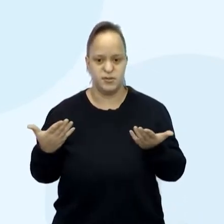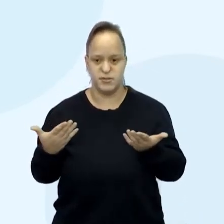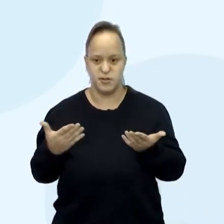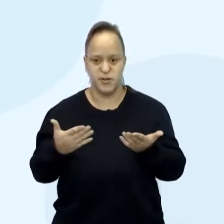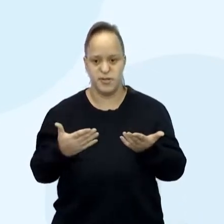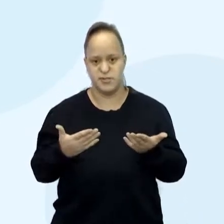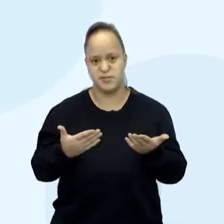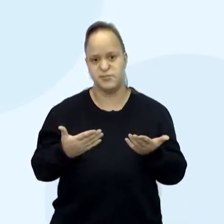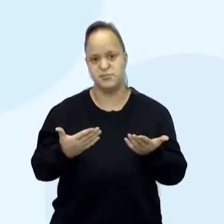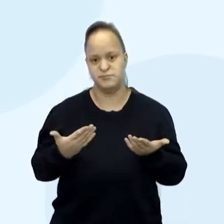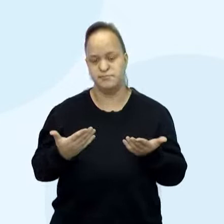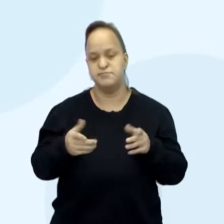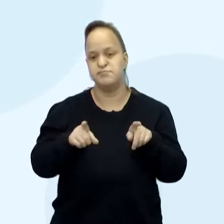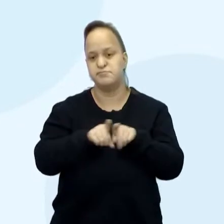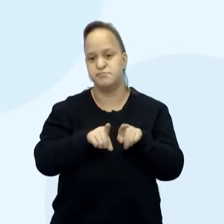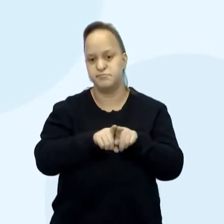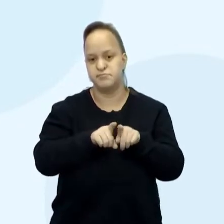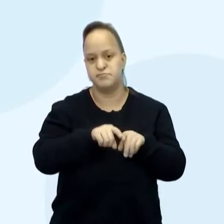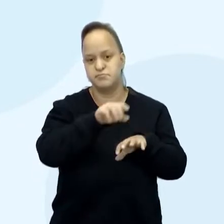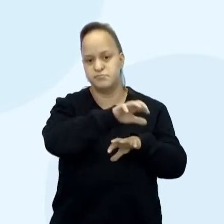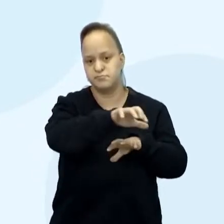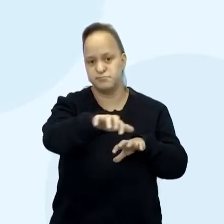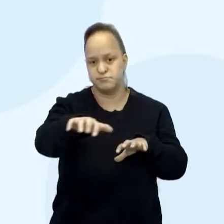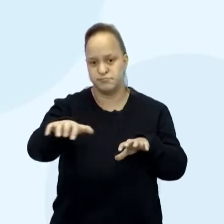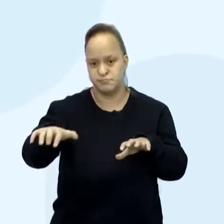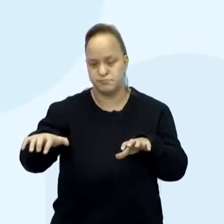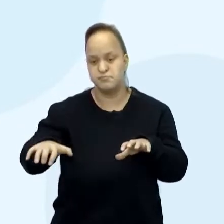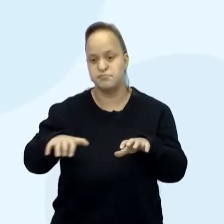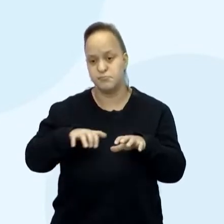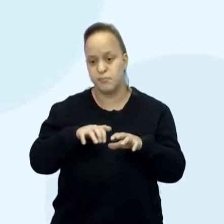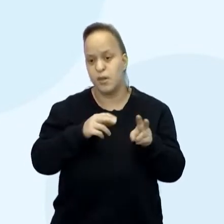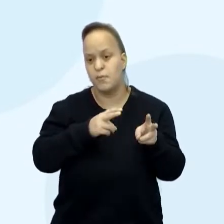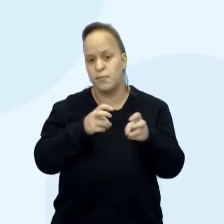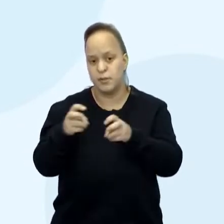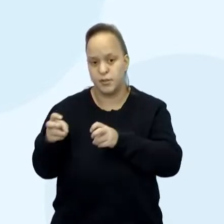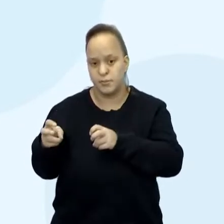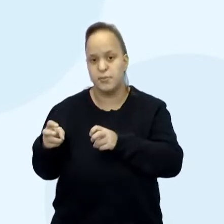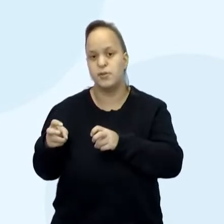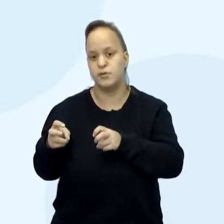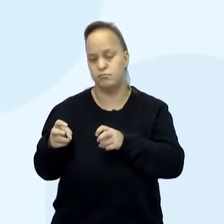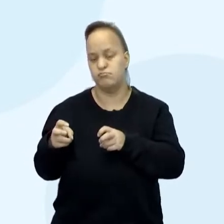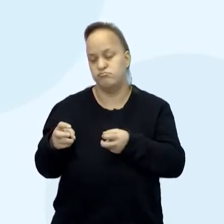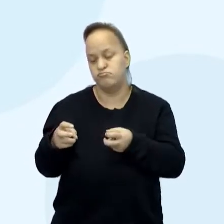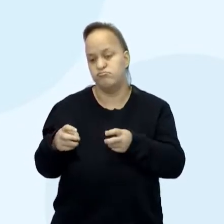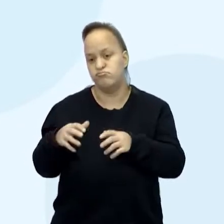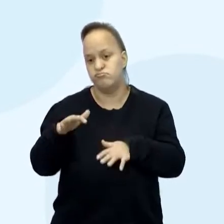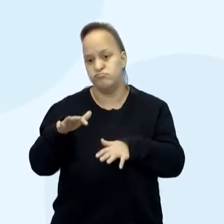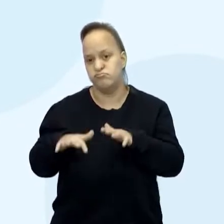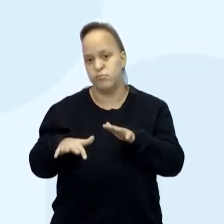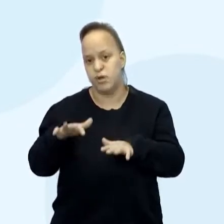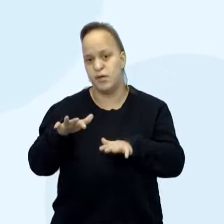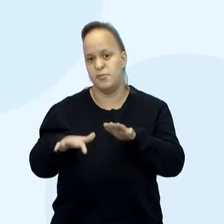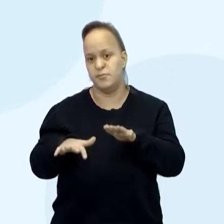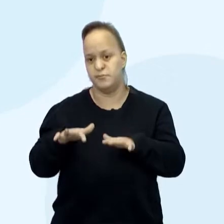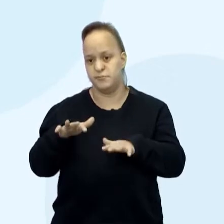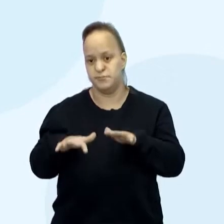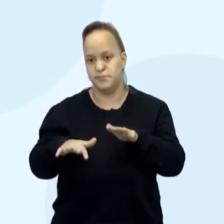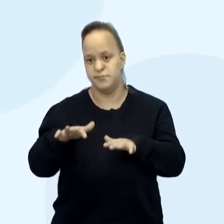Onde eu falei isso, hoje eu vou enterar. Vai que você não sabe o que vai fazer da vida. E aparece uma luz.